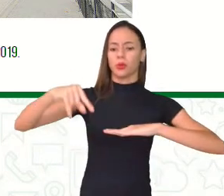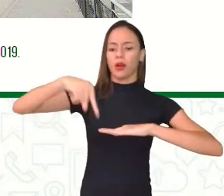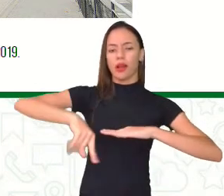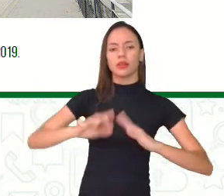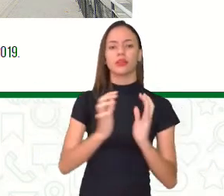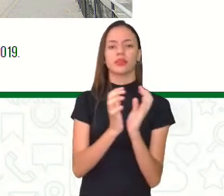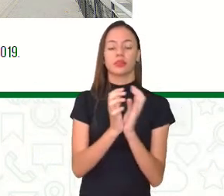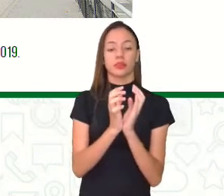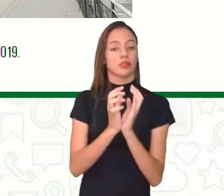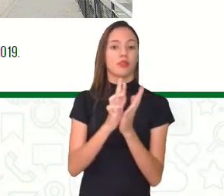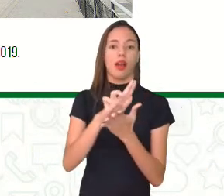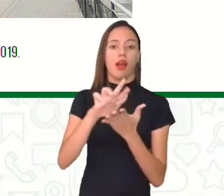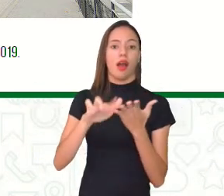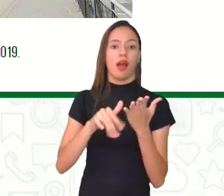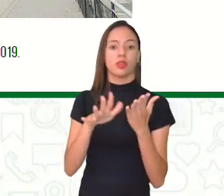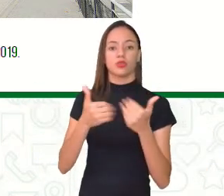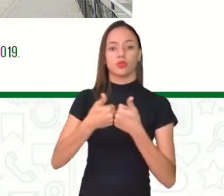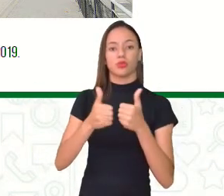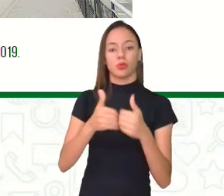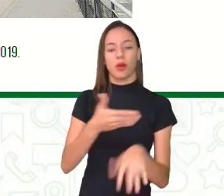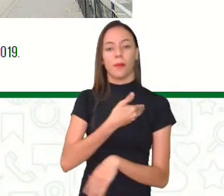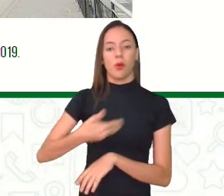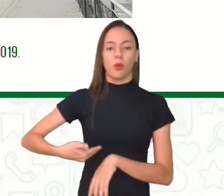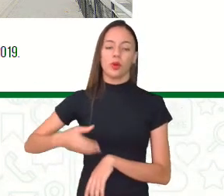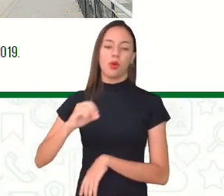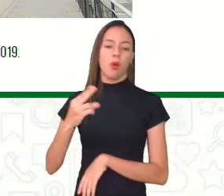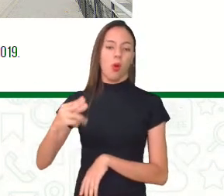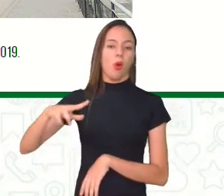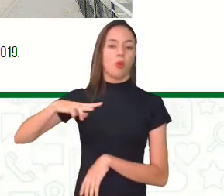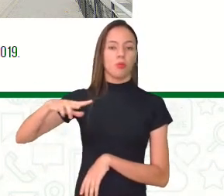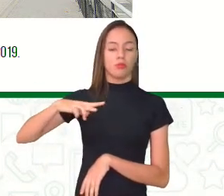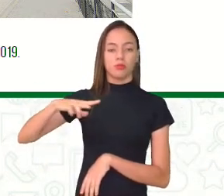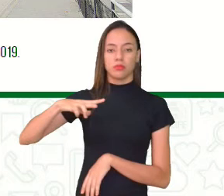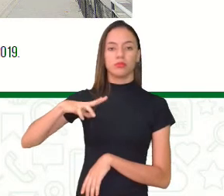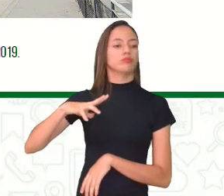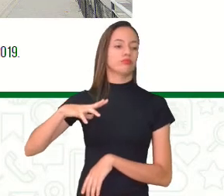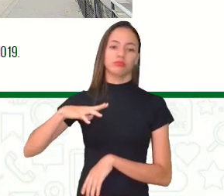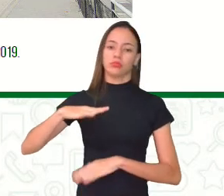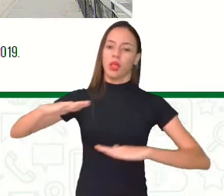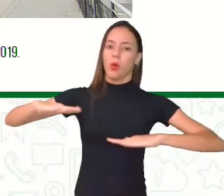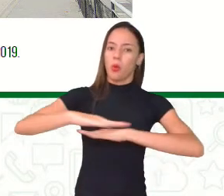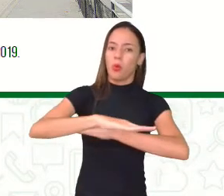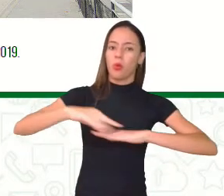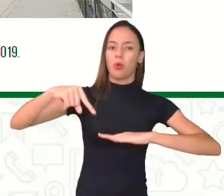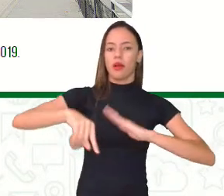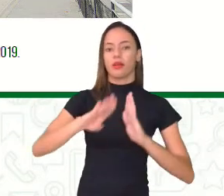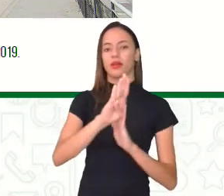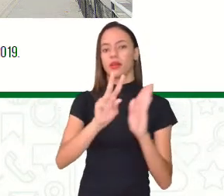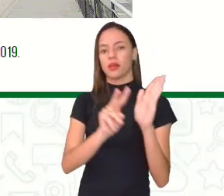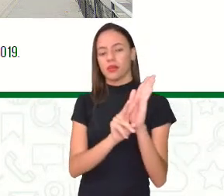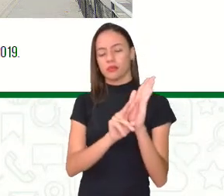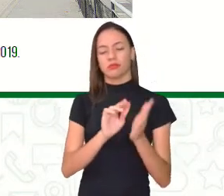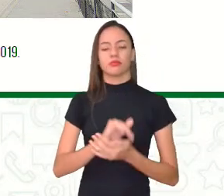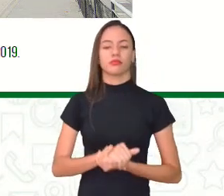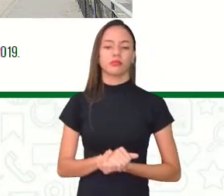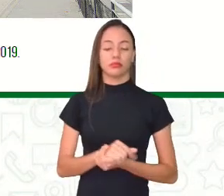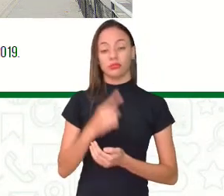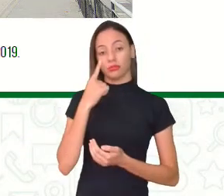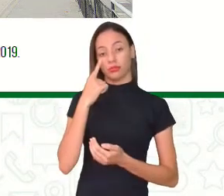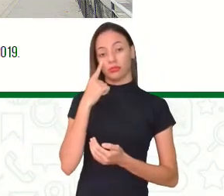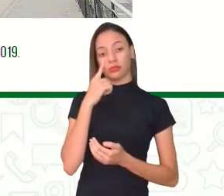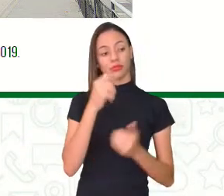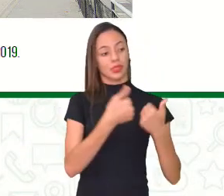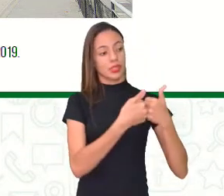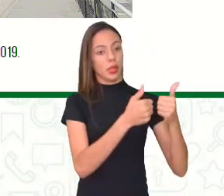parte dos transportes públicos ou privados cruzam a Conde da Boa Vista. Então, falar do transporte urbano é falar